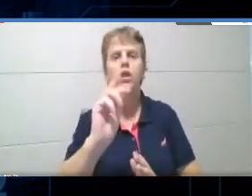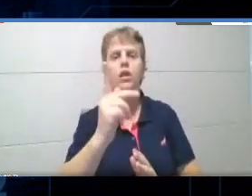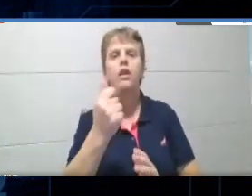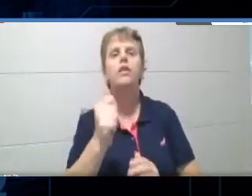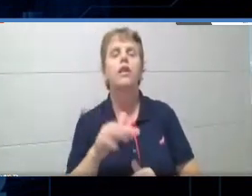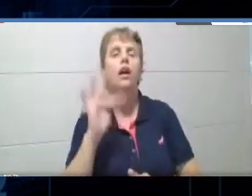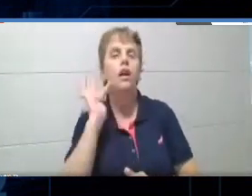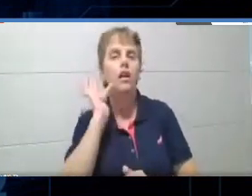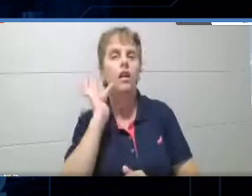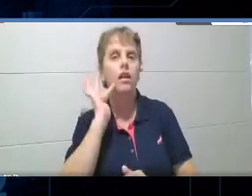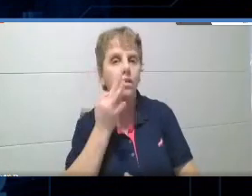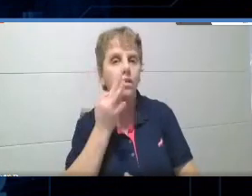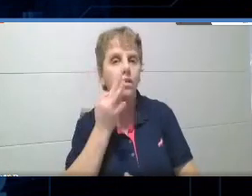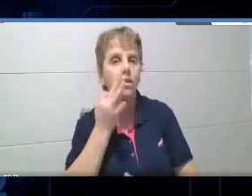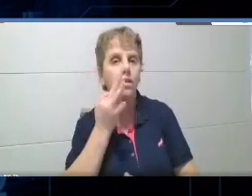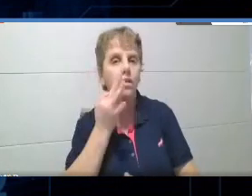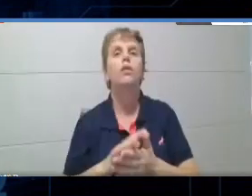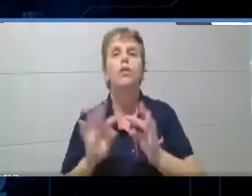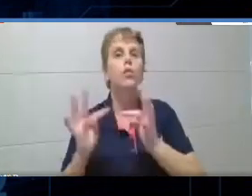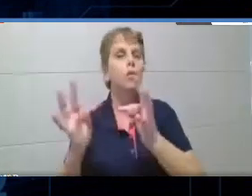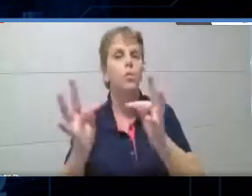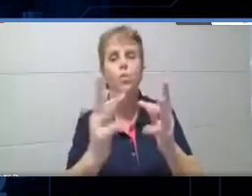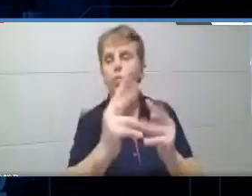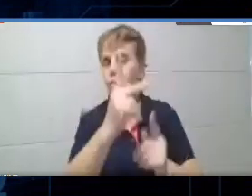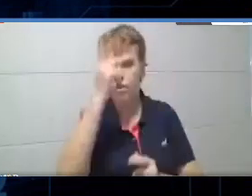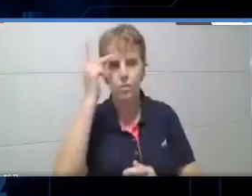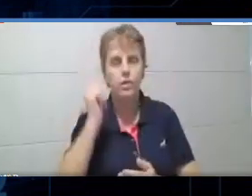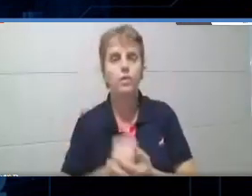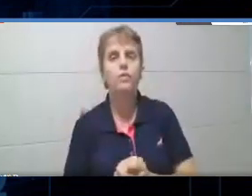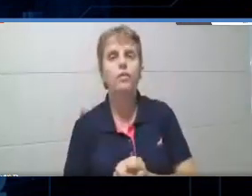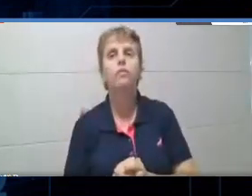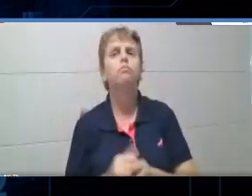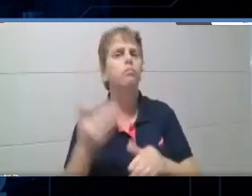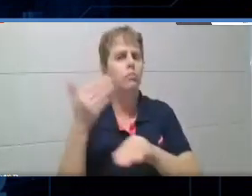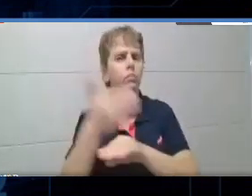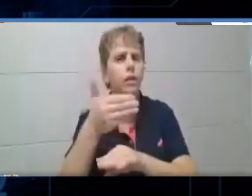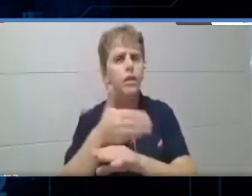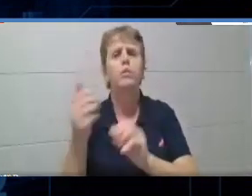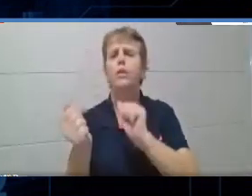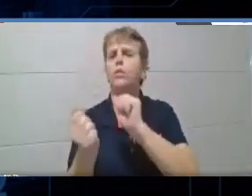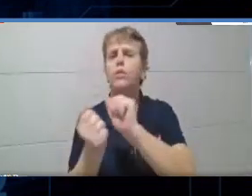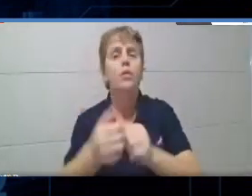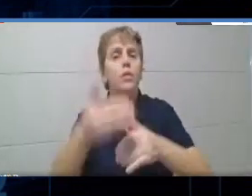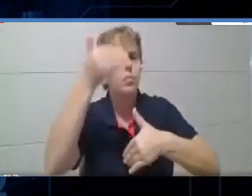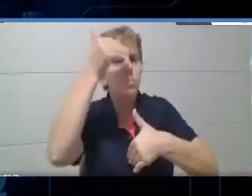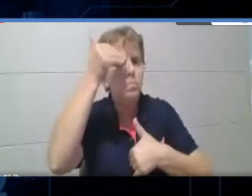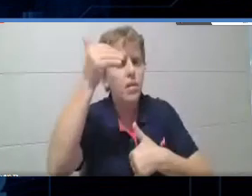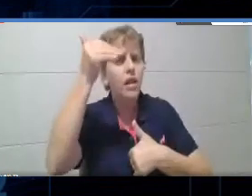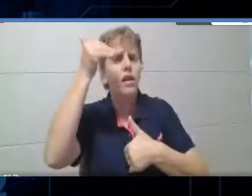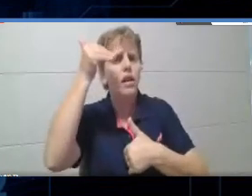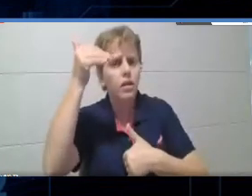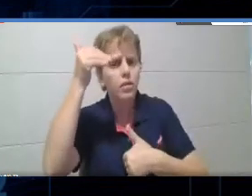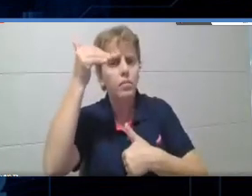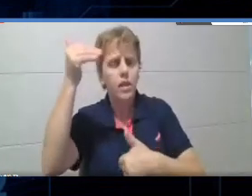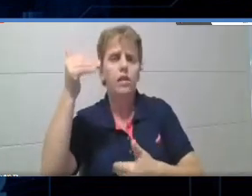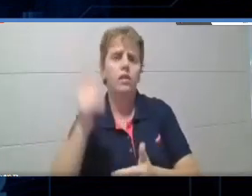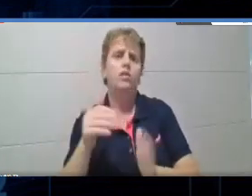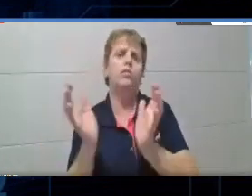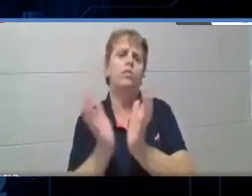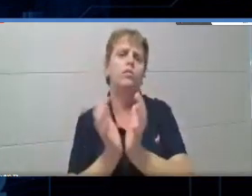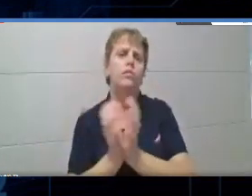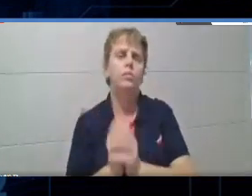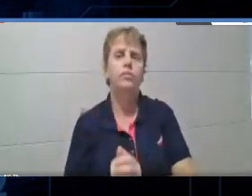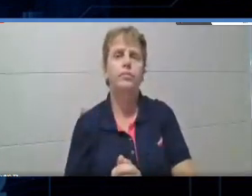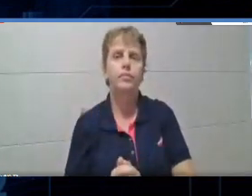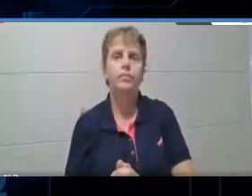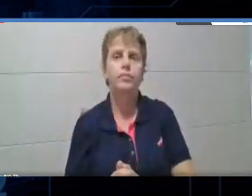a Fádia, né? A todo mundo que estiver, e que está envolvido, tá? Muito obrigado pela participação, muito obrigado pela oportunidade,